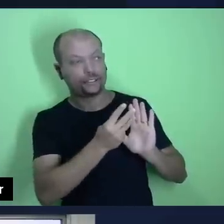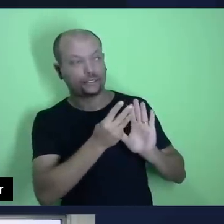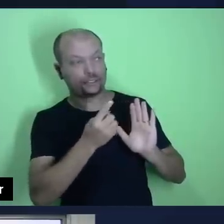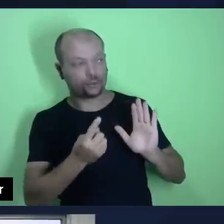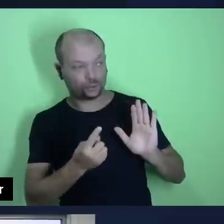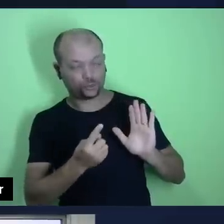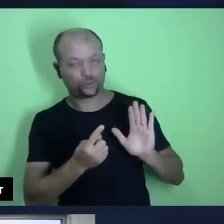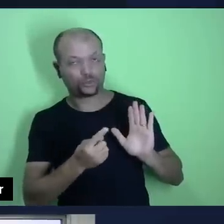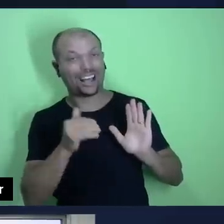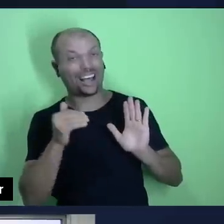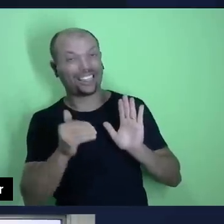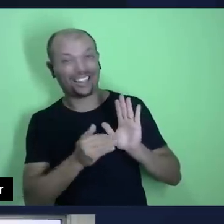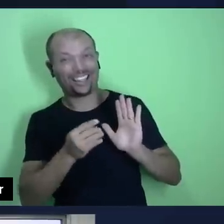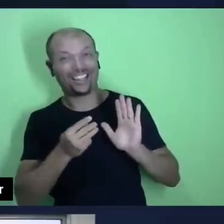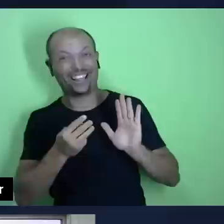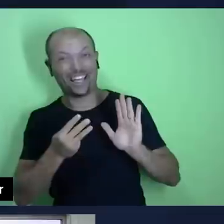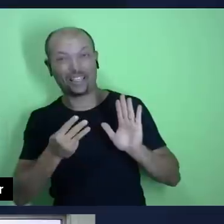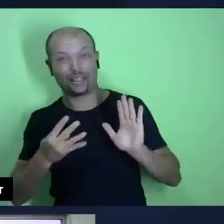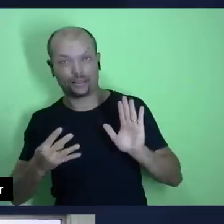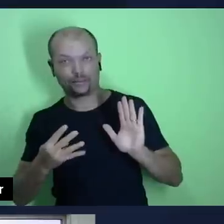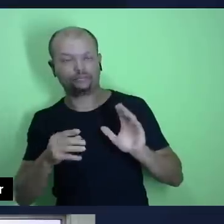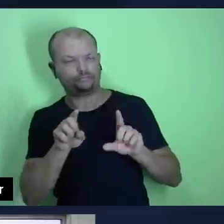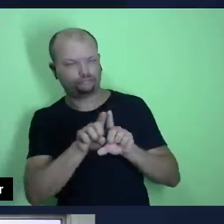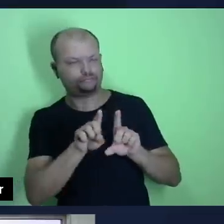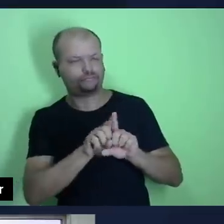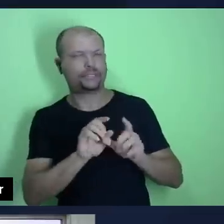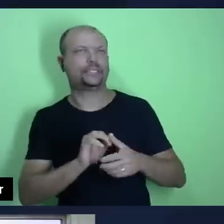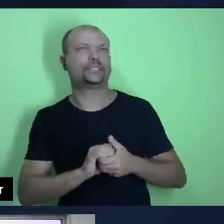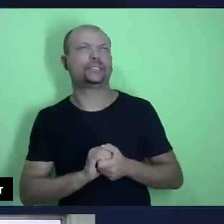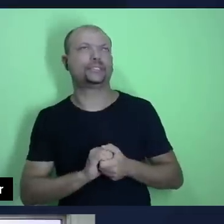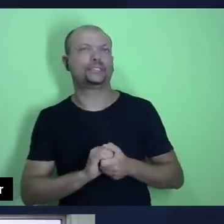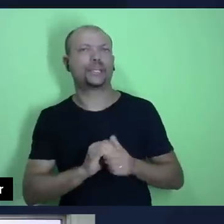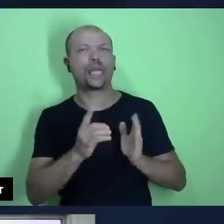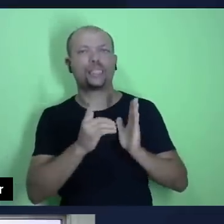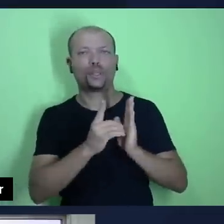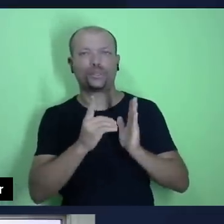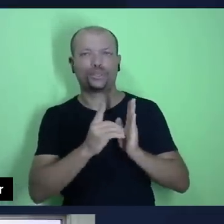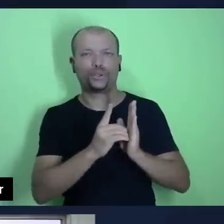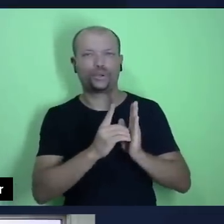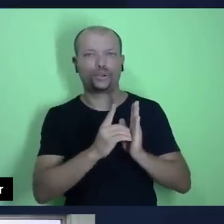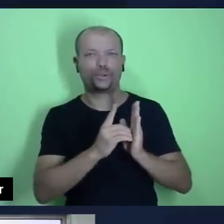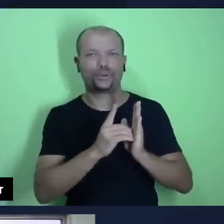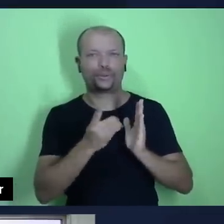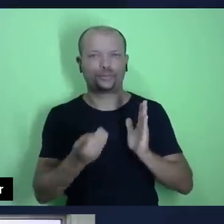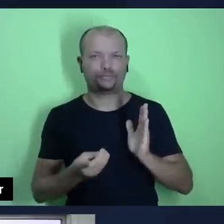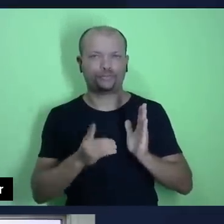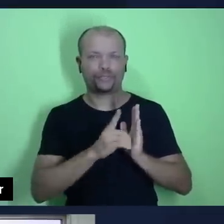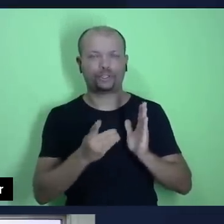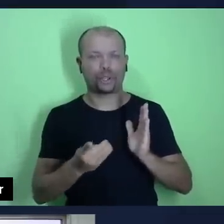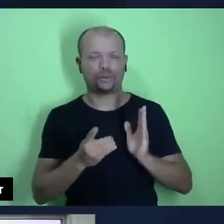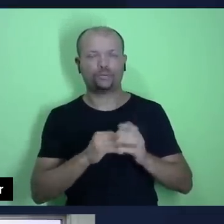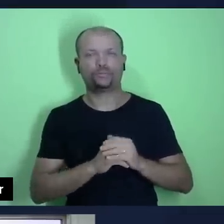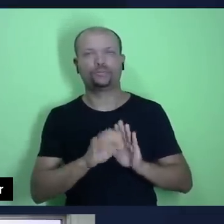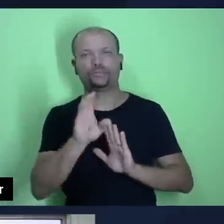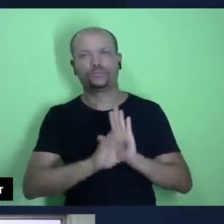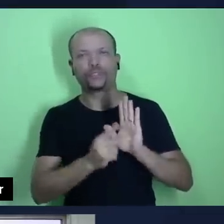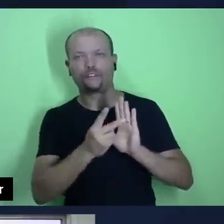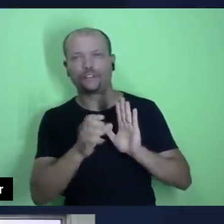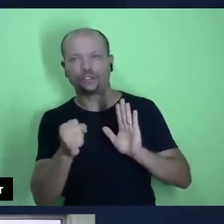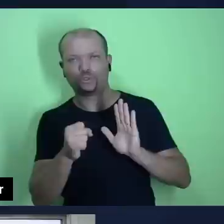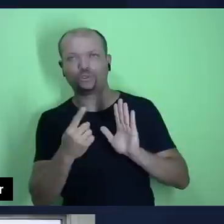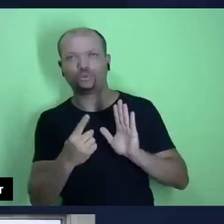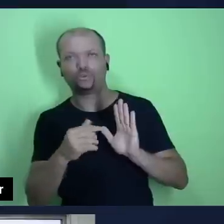a trinta e quatro, e também pastor Ezeinaldo, de Deuteronômio, ali vinte e oito, de um a quatorze,